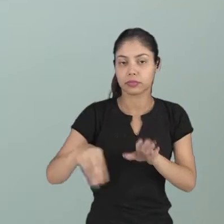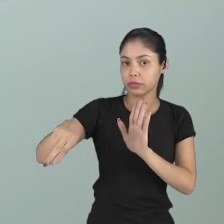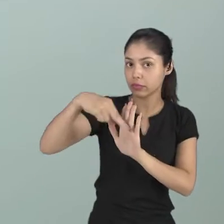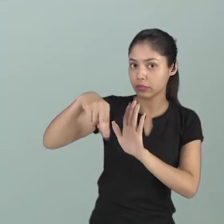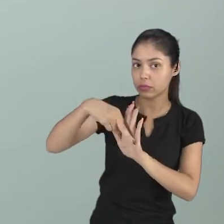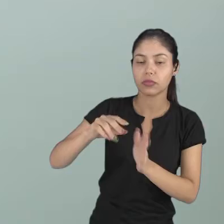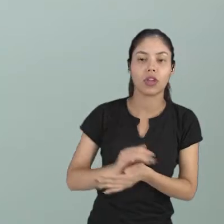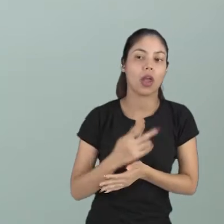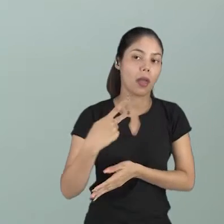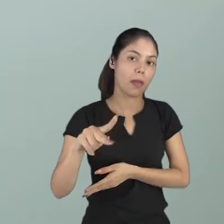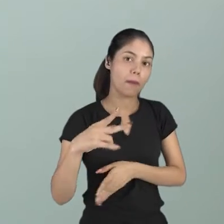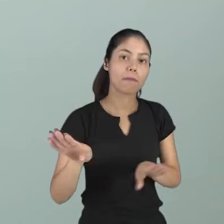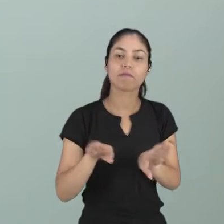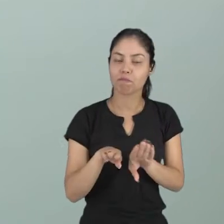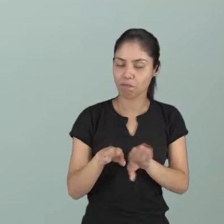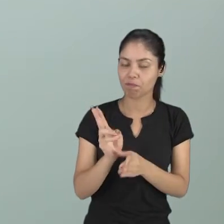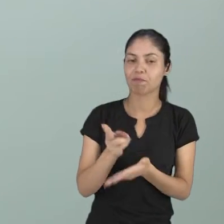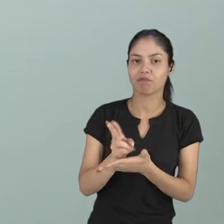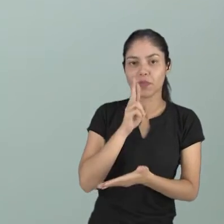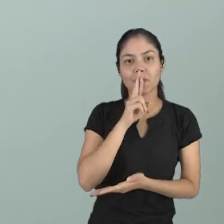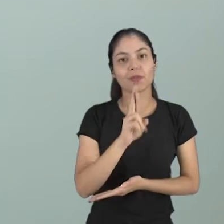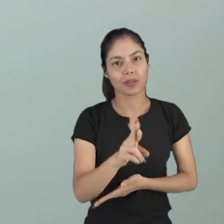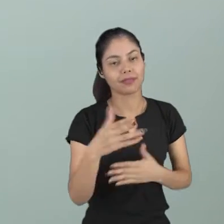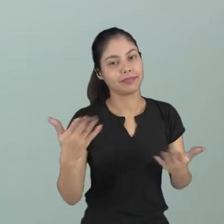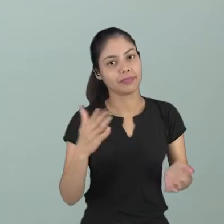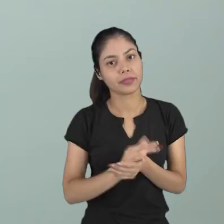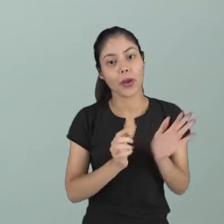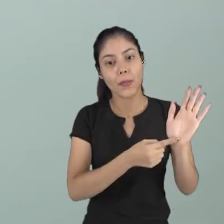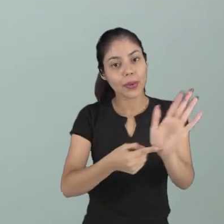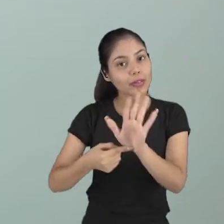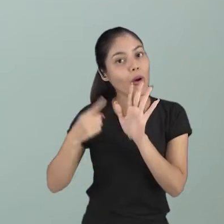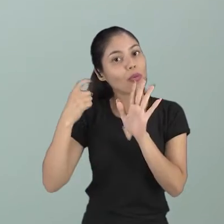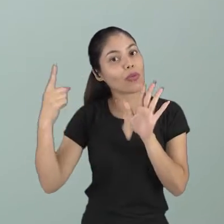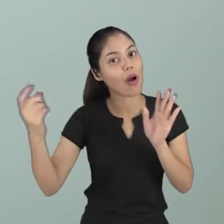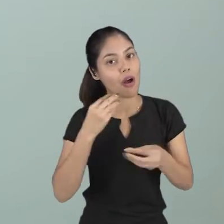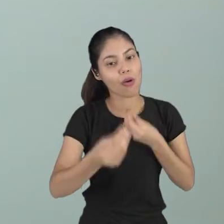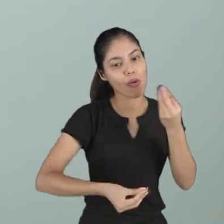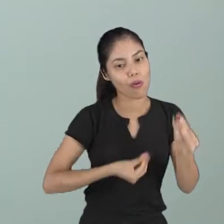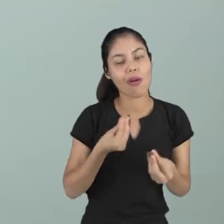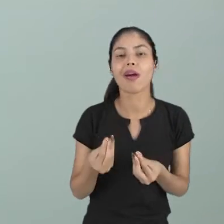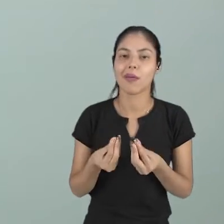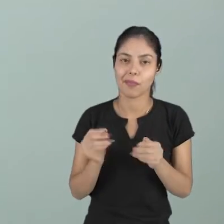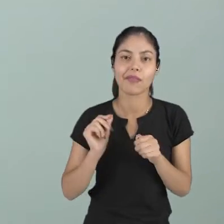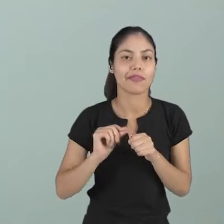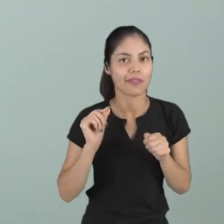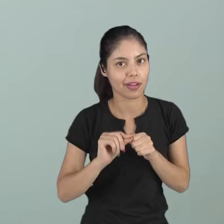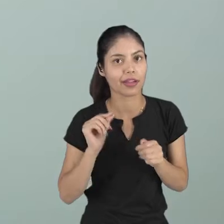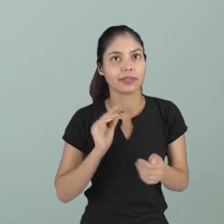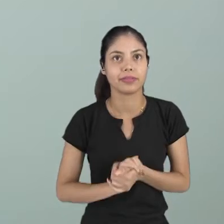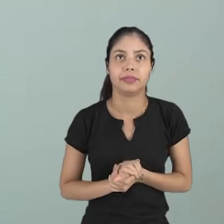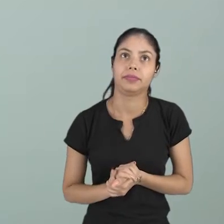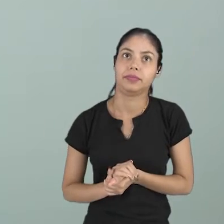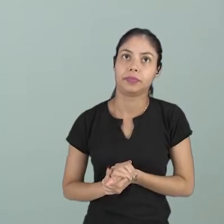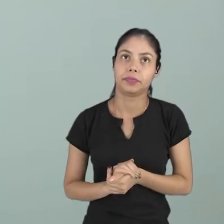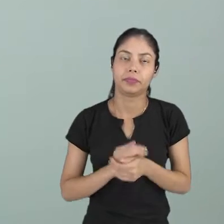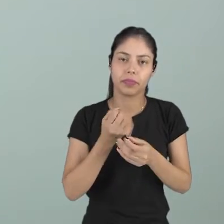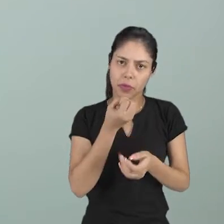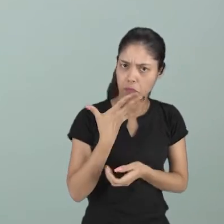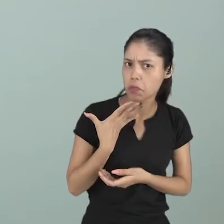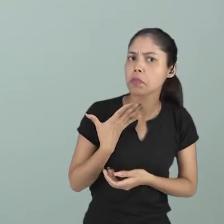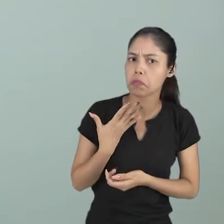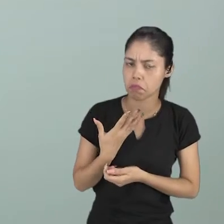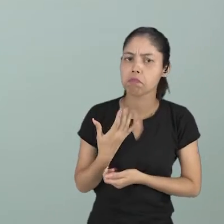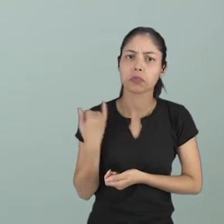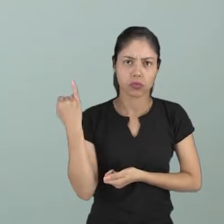ele mesmo vai dando o som, vai te mostrando como é que ele forma essa música. Então é bem interessante,